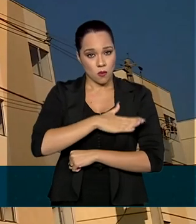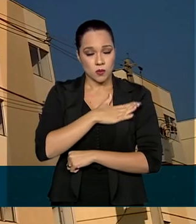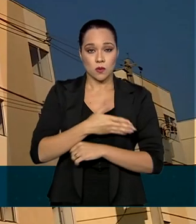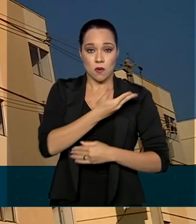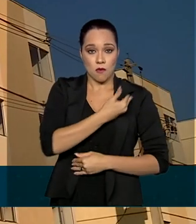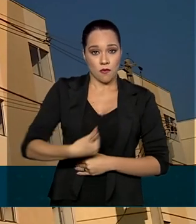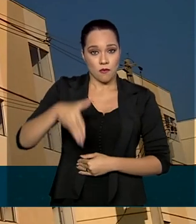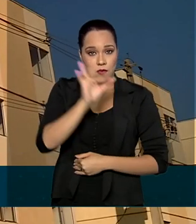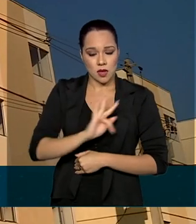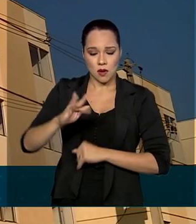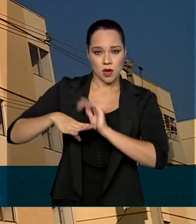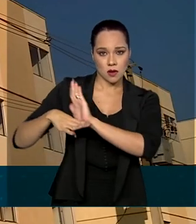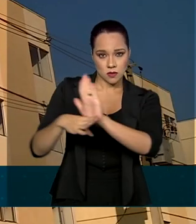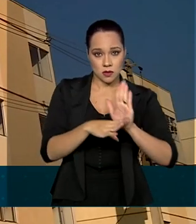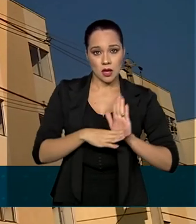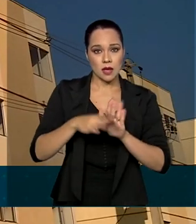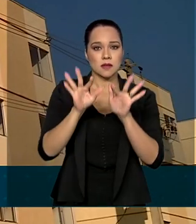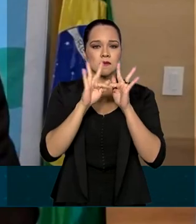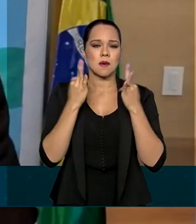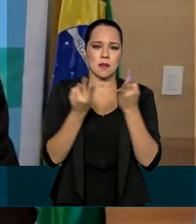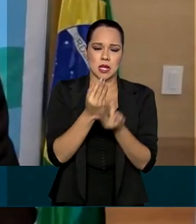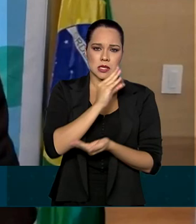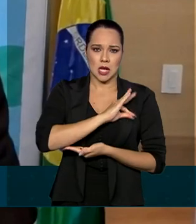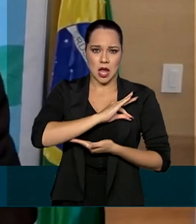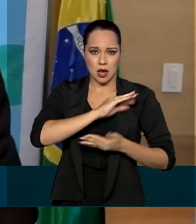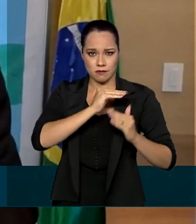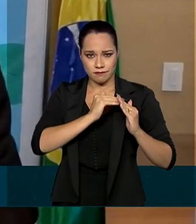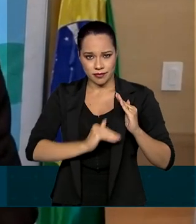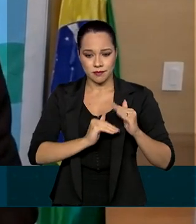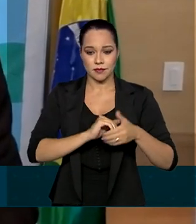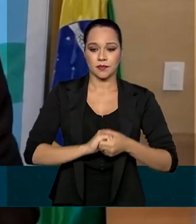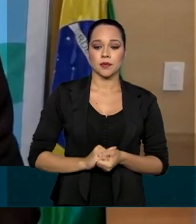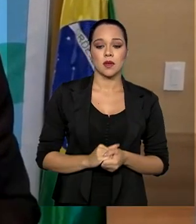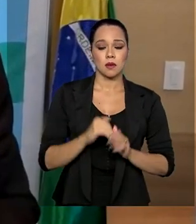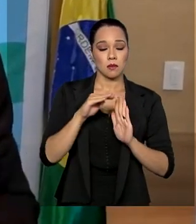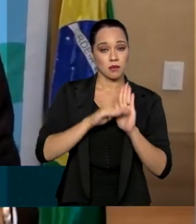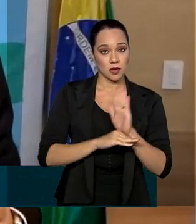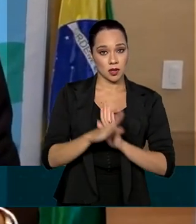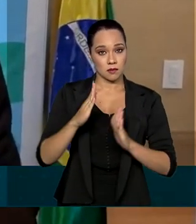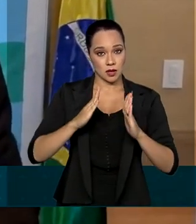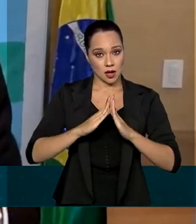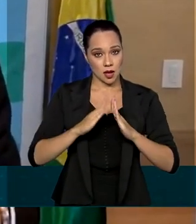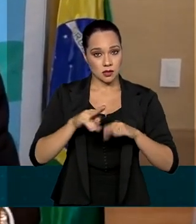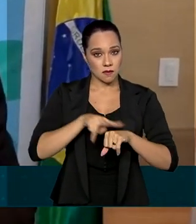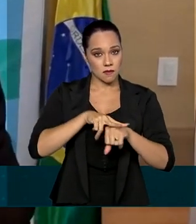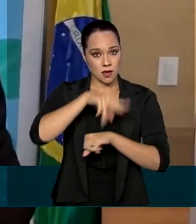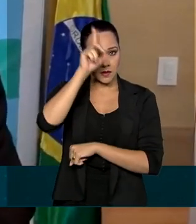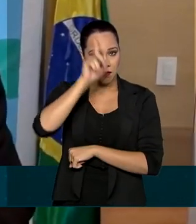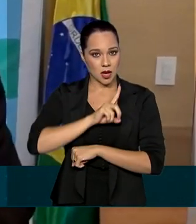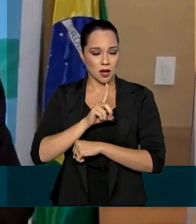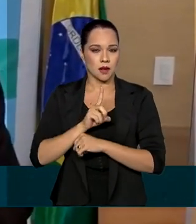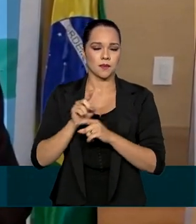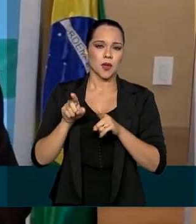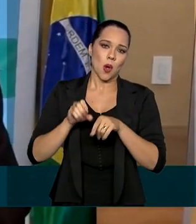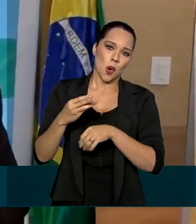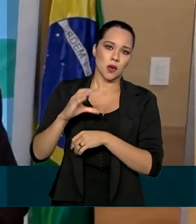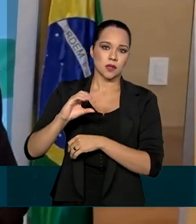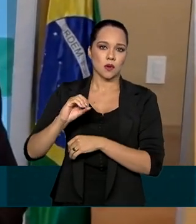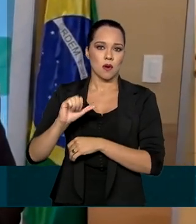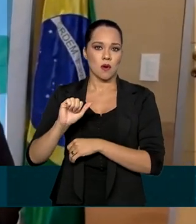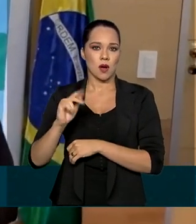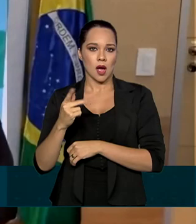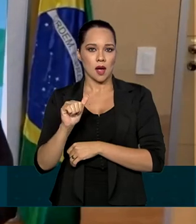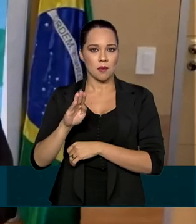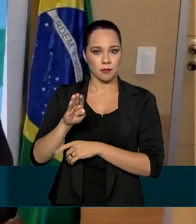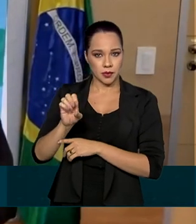atender as famílias de baixa renda. Com o programa Casa Verde e Amarela, a Coab ou as Coabs, serão sem dúvida